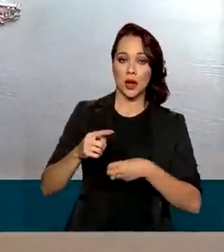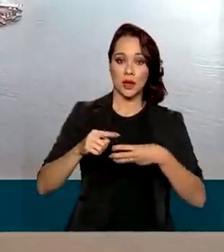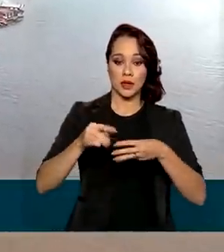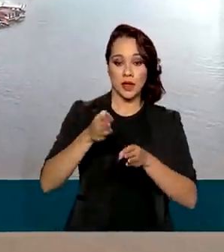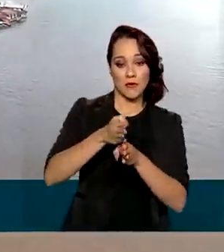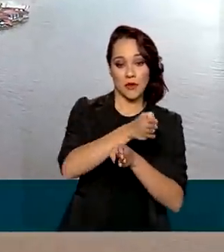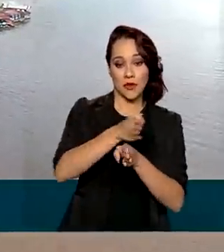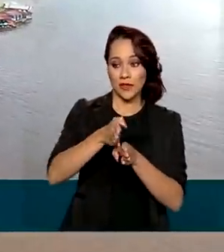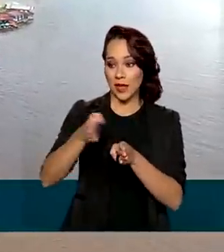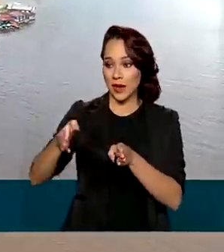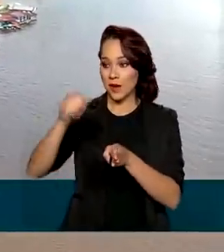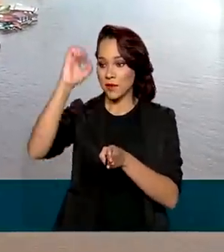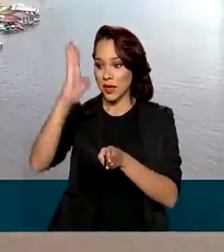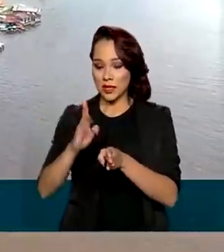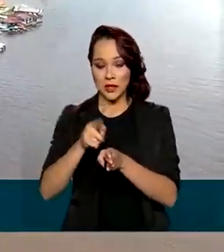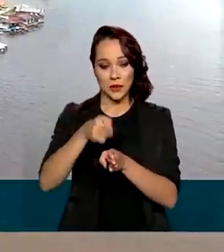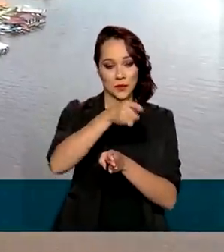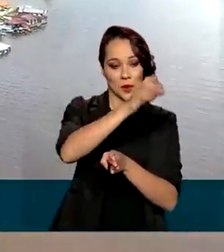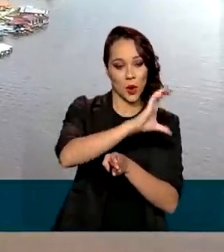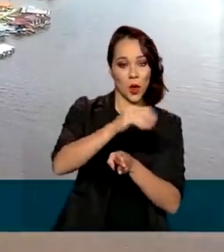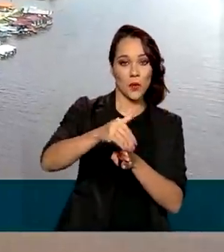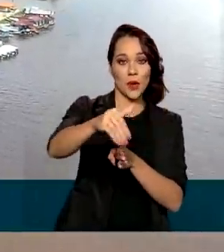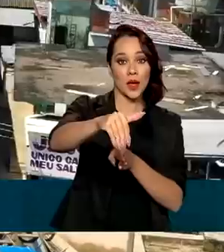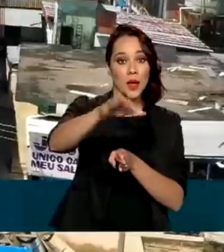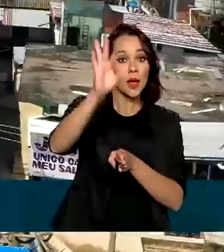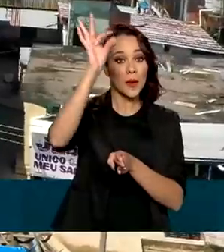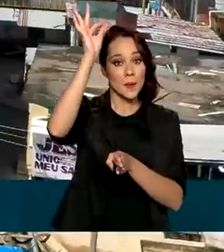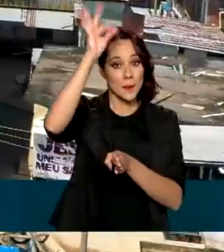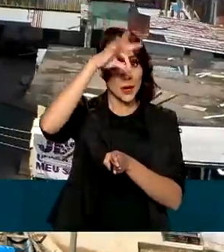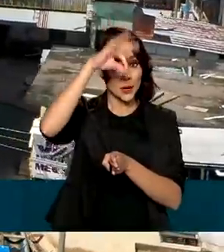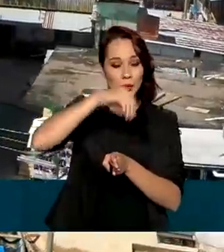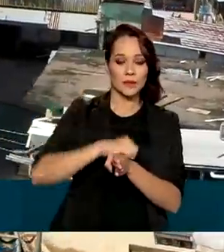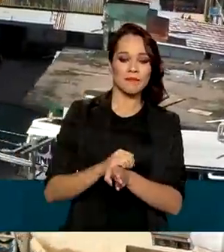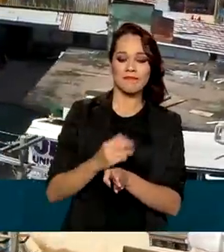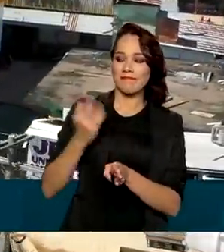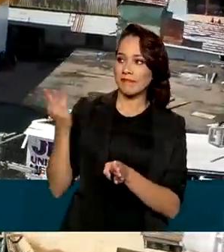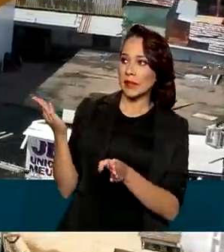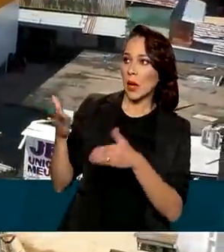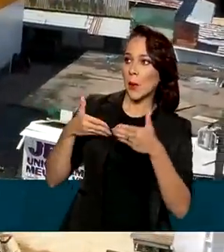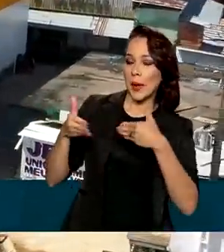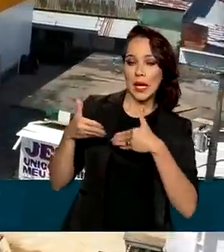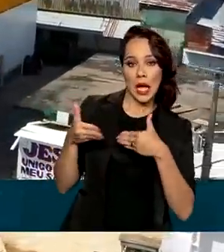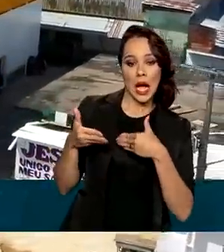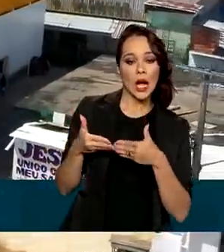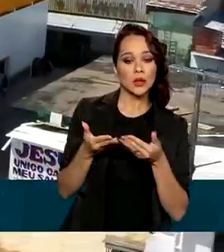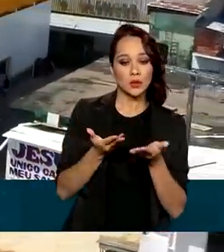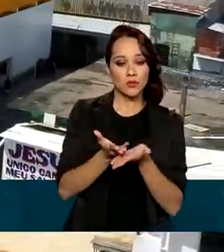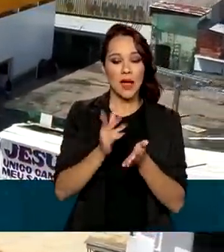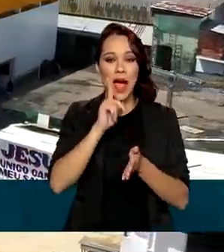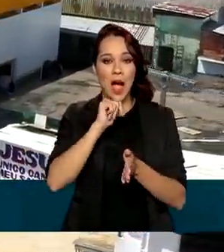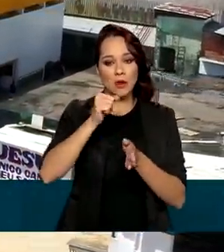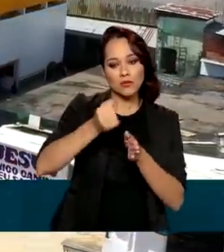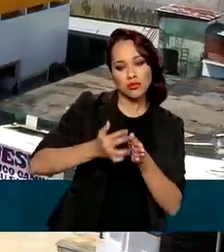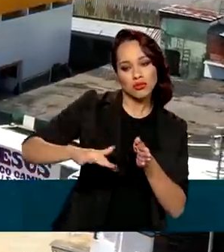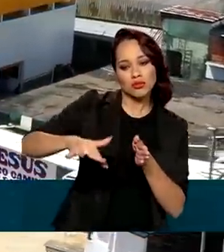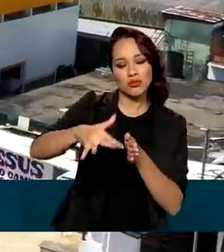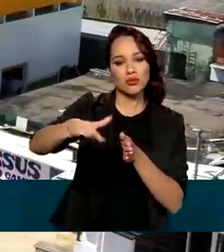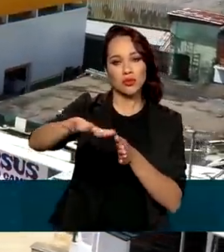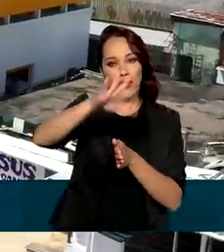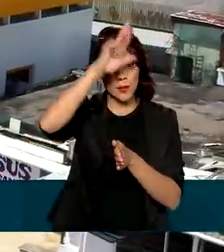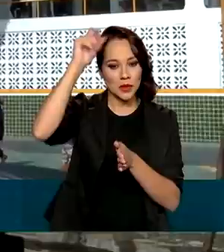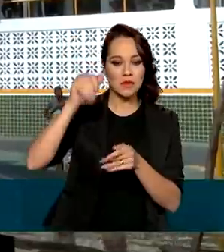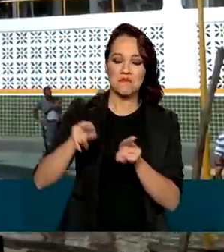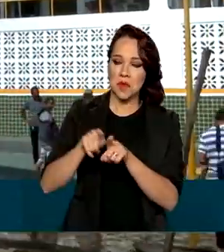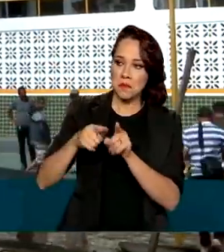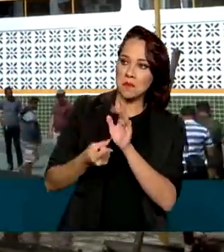fronteira que separa o Brasil, Colômbia e Peru. Por aqui, um mercado municipal às margens do Rio Amazonas também